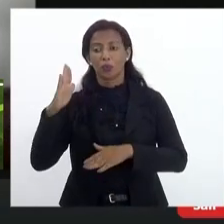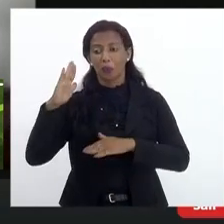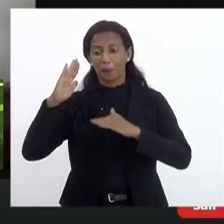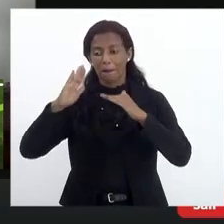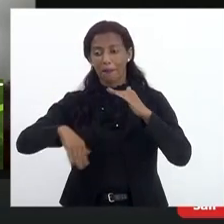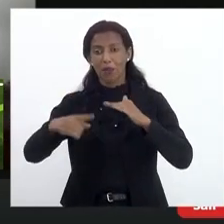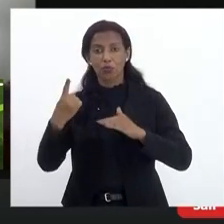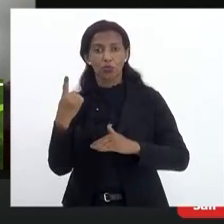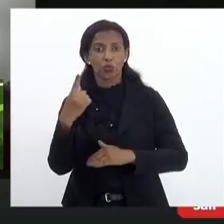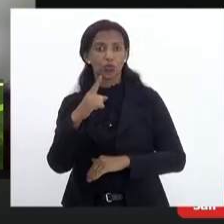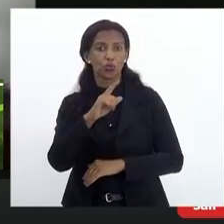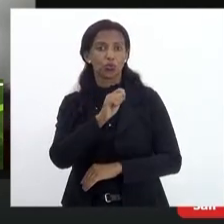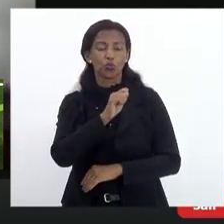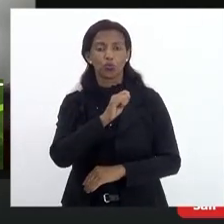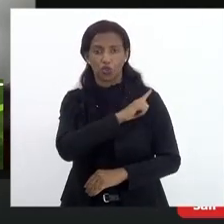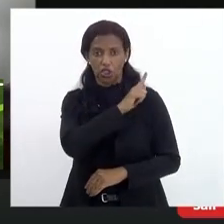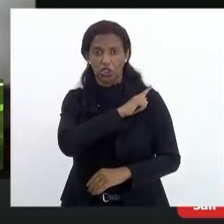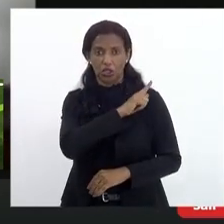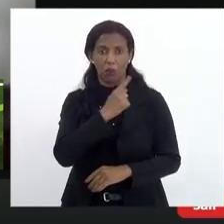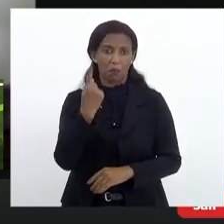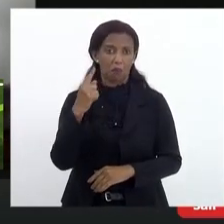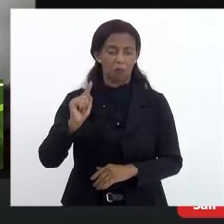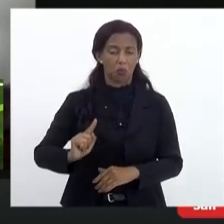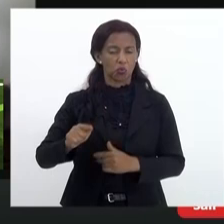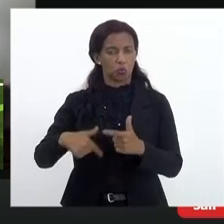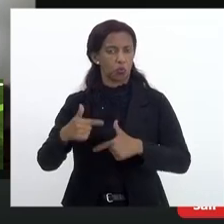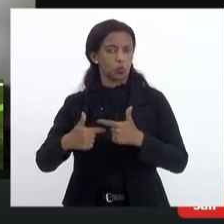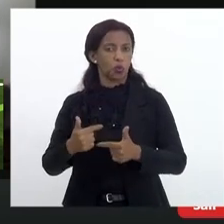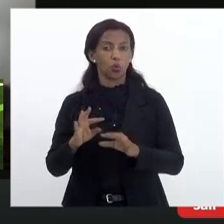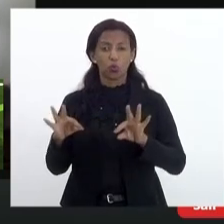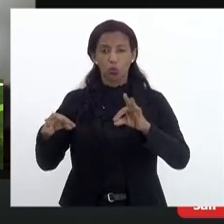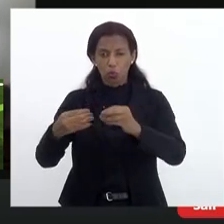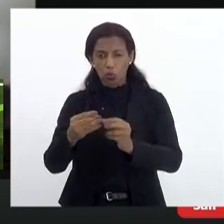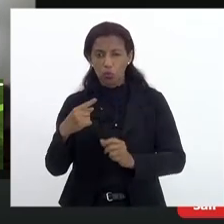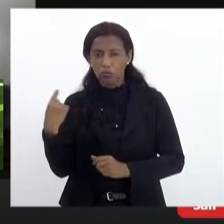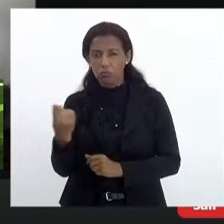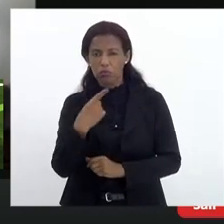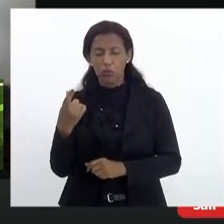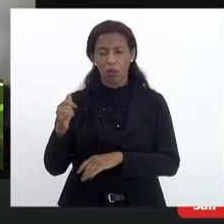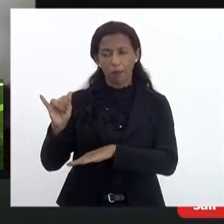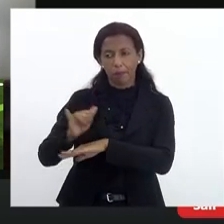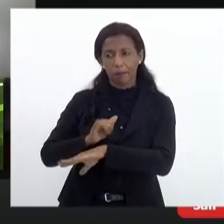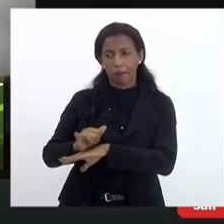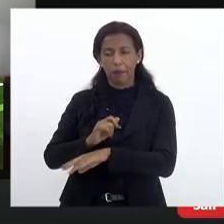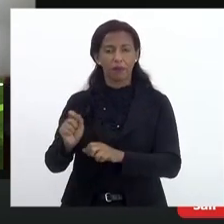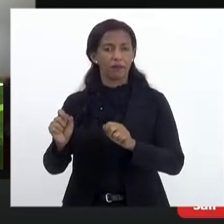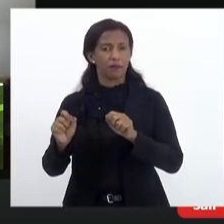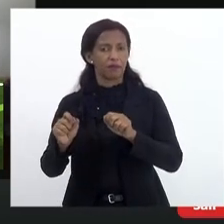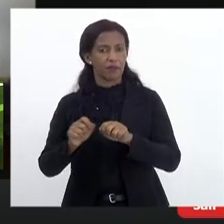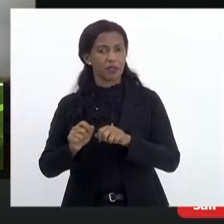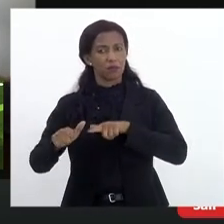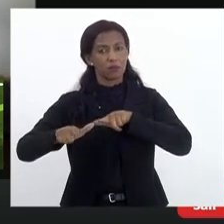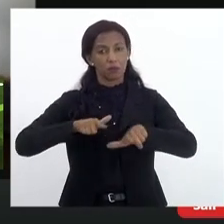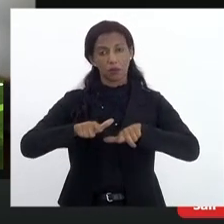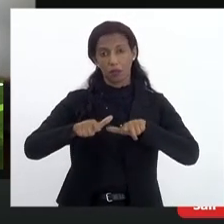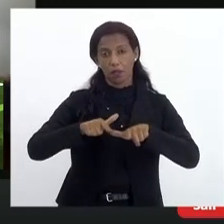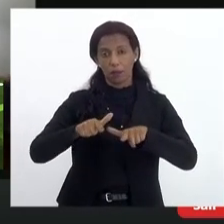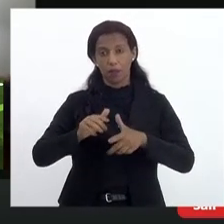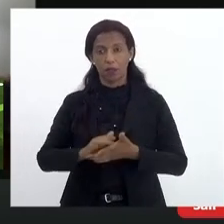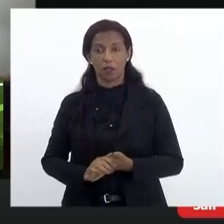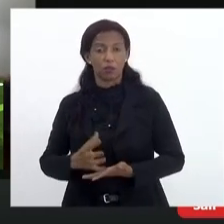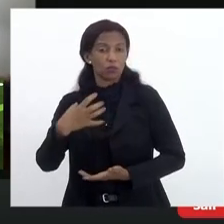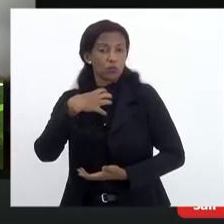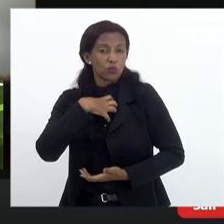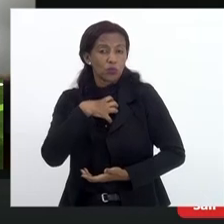na gestão da inspeção escolar. Então, tudo que nós estamos fazendo e trabalhando é no